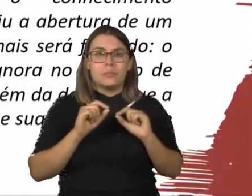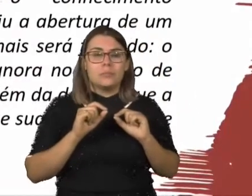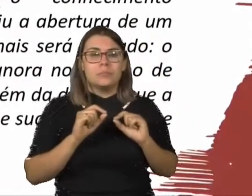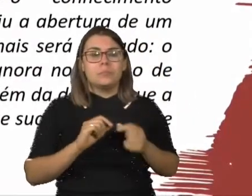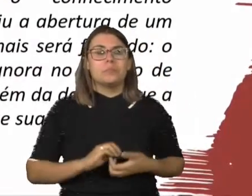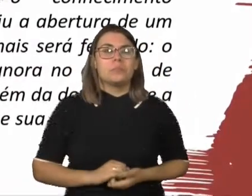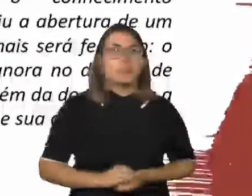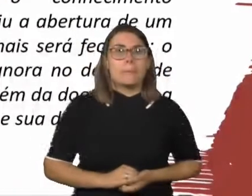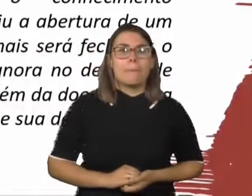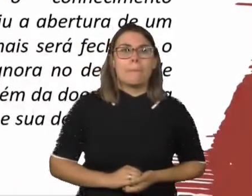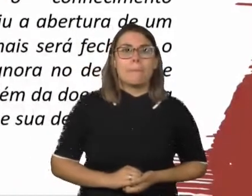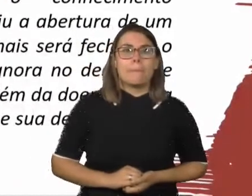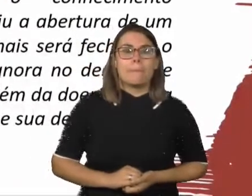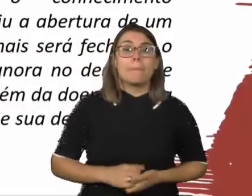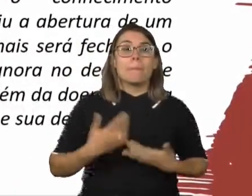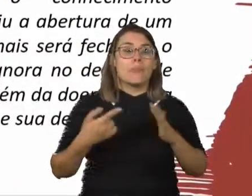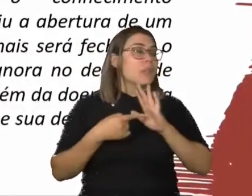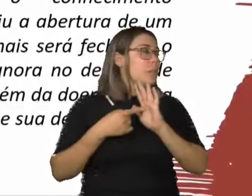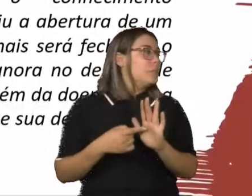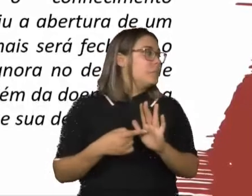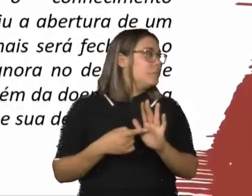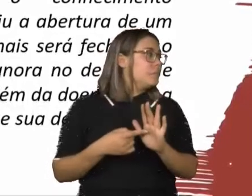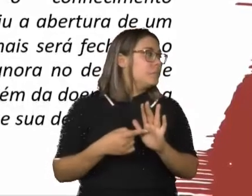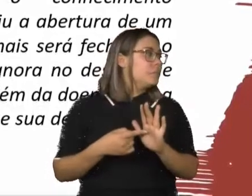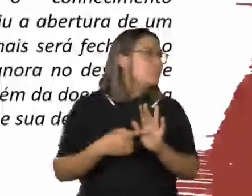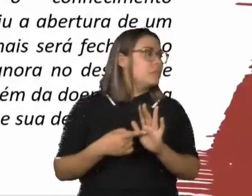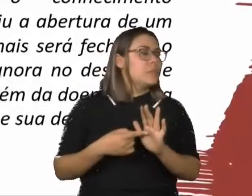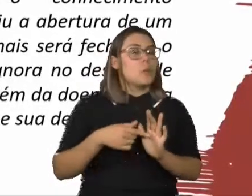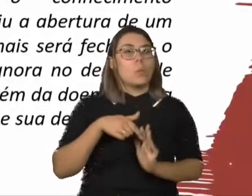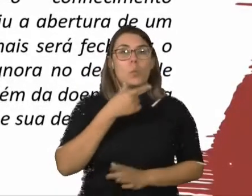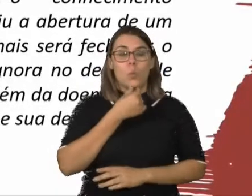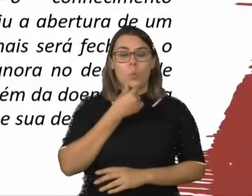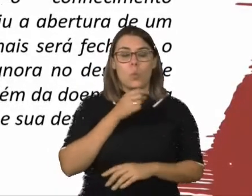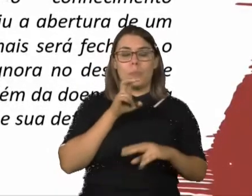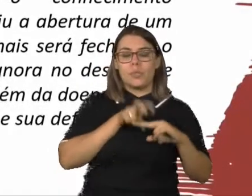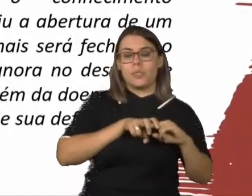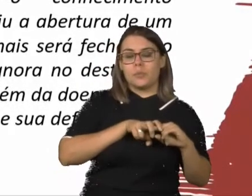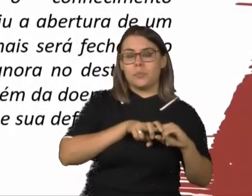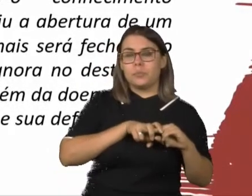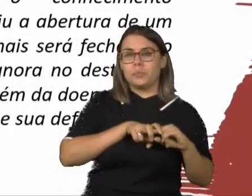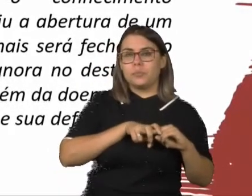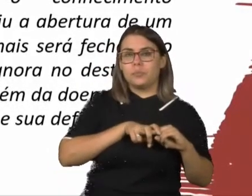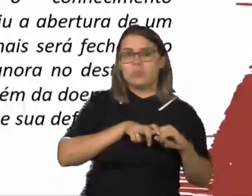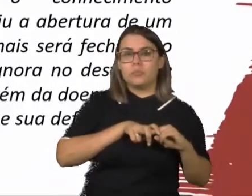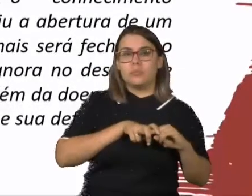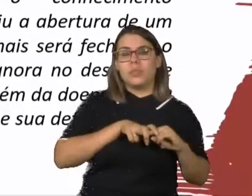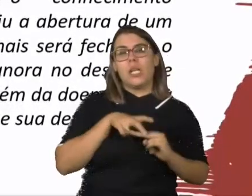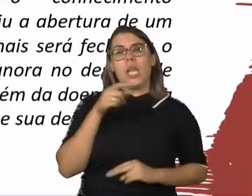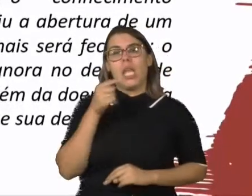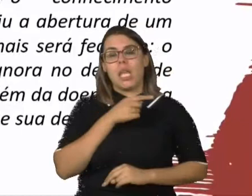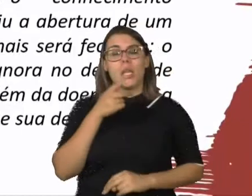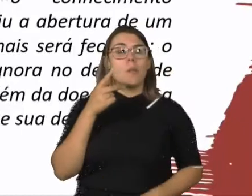orgânico. E aí, aqui nesse slide, eu trago a imagem, do lado esquerdo, de um homem sentado. E esse homem é o grande psicanalista, Alfredo